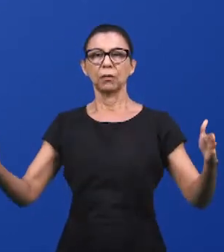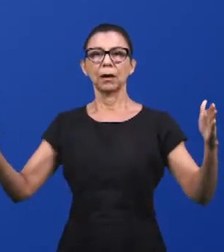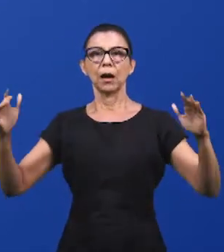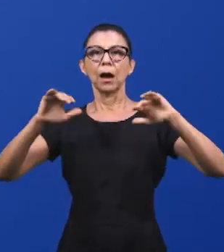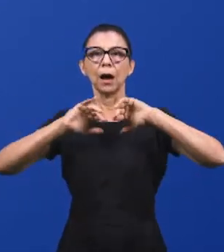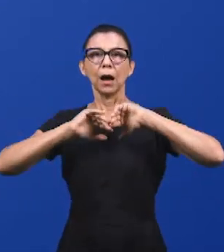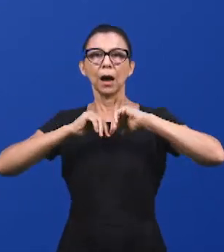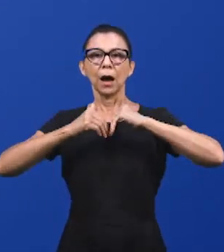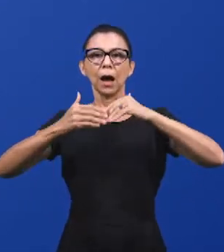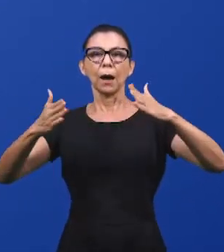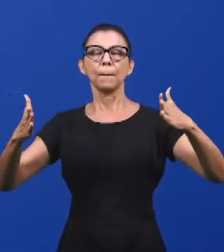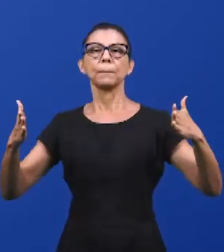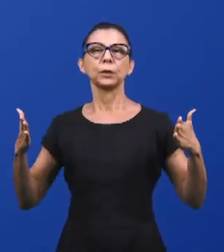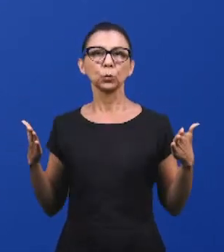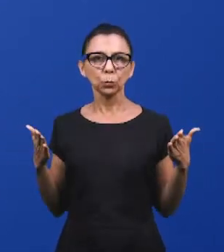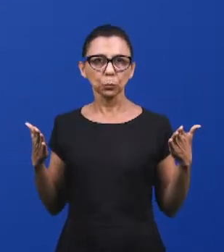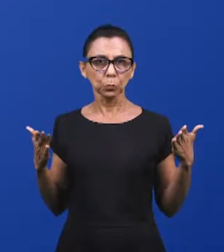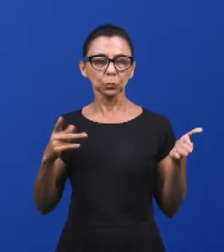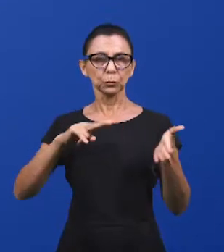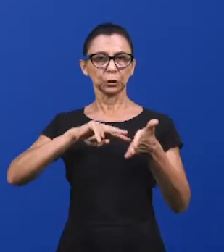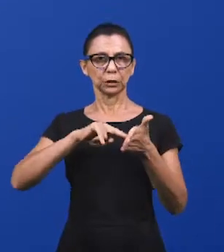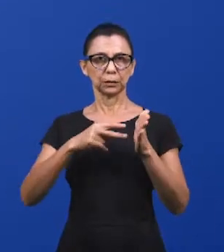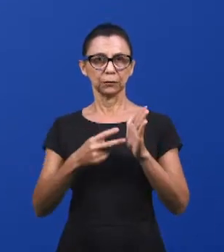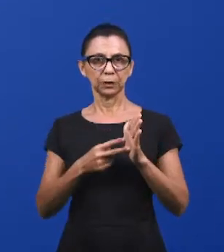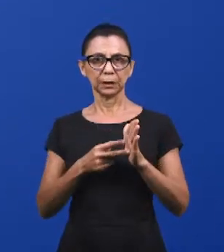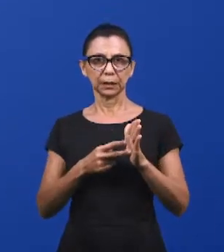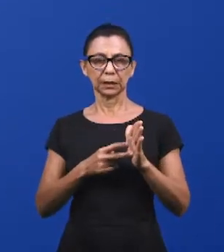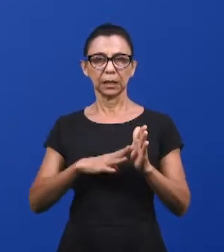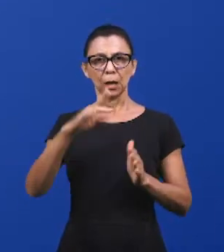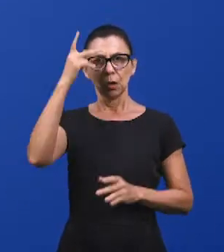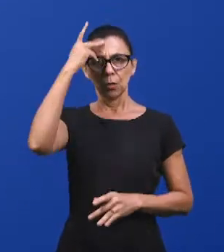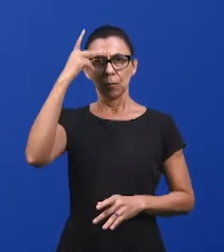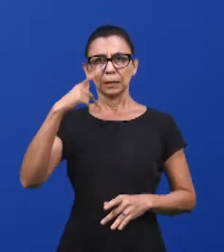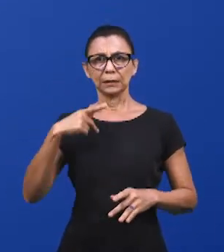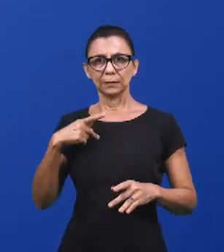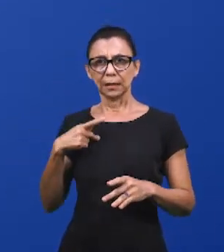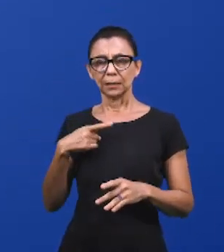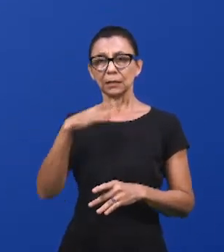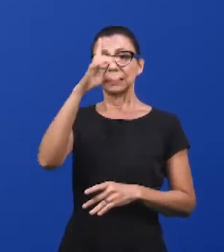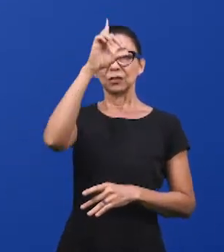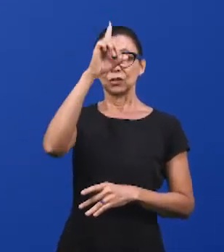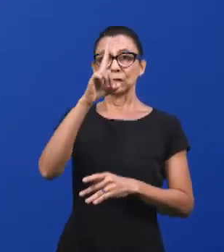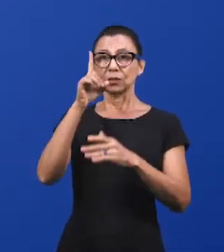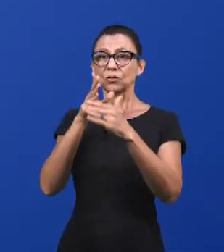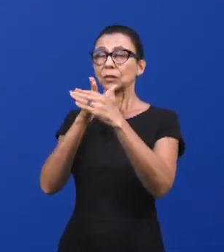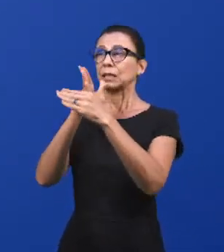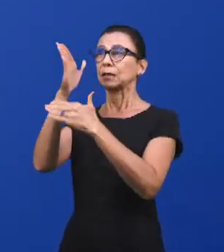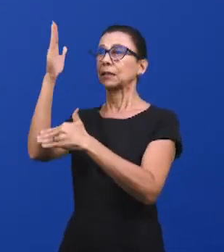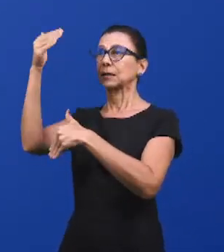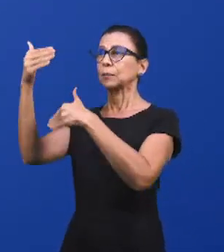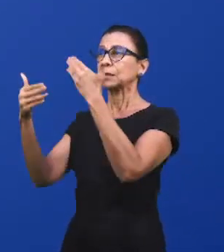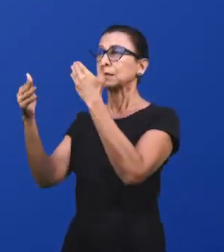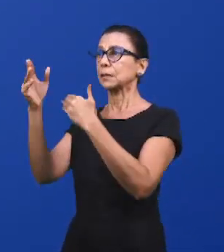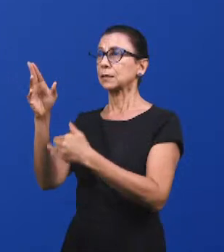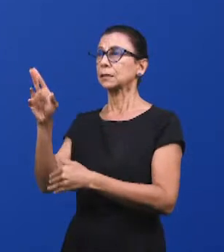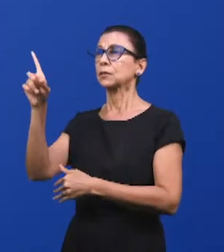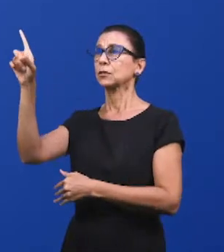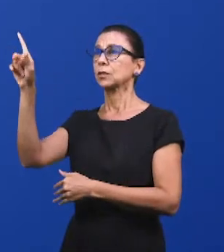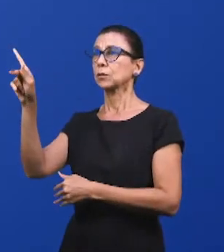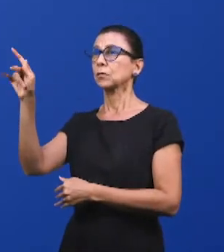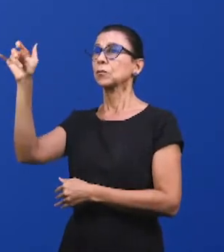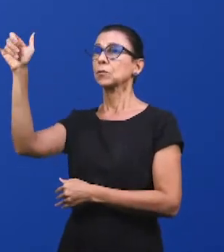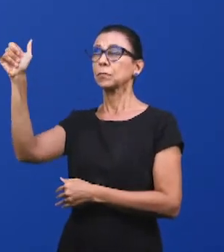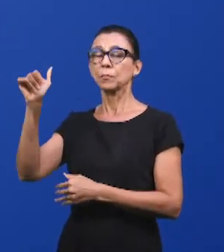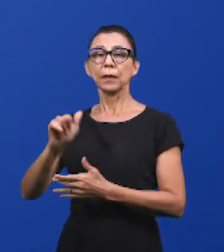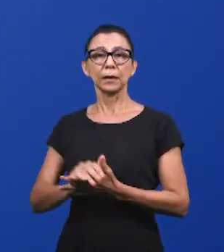Jesus, o homem tem acesso ali direto ao Pai. Quando Jesus morre na cruz do